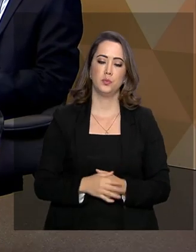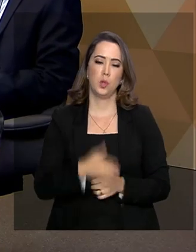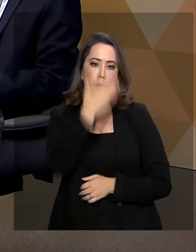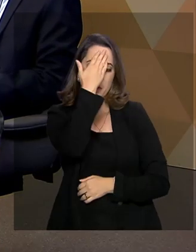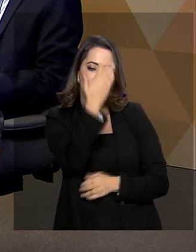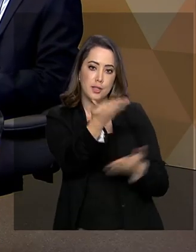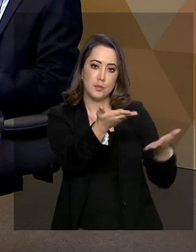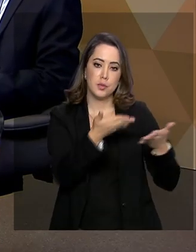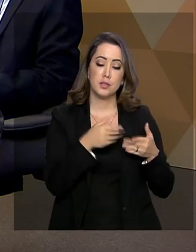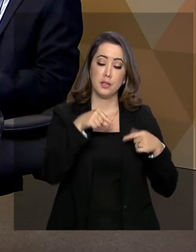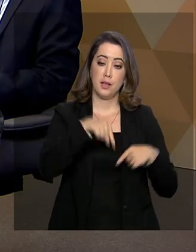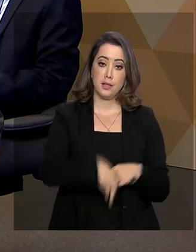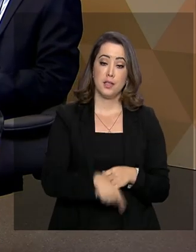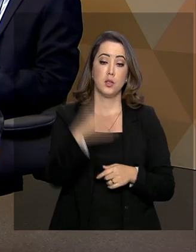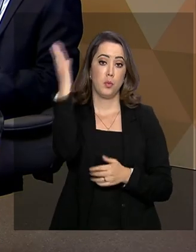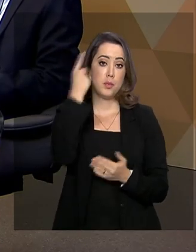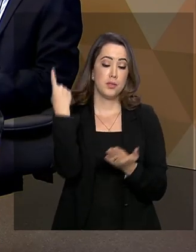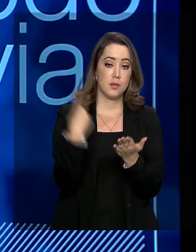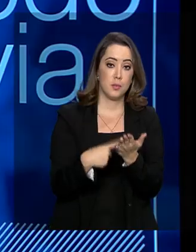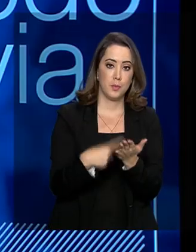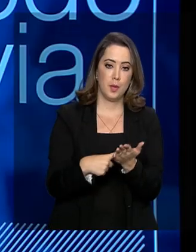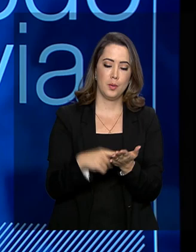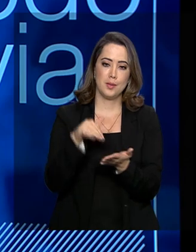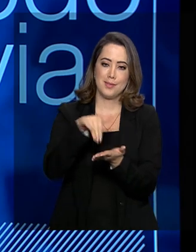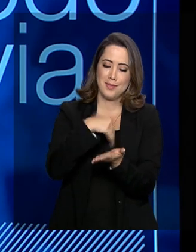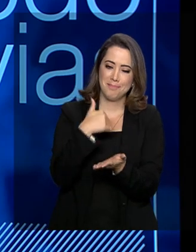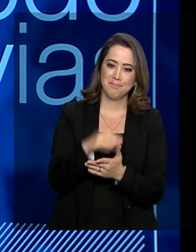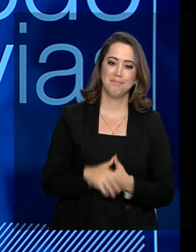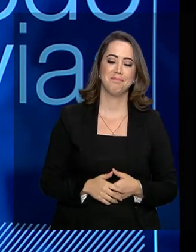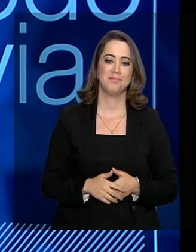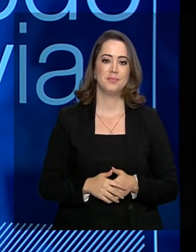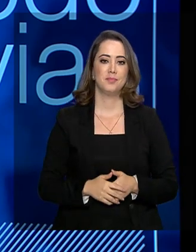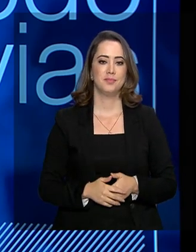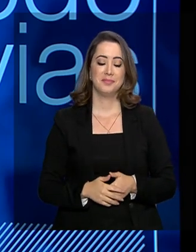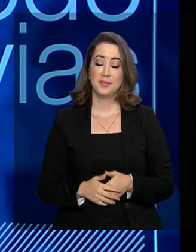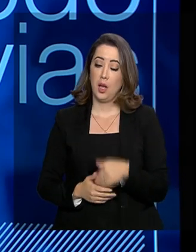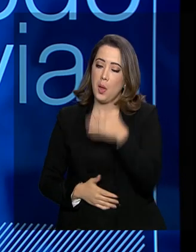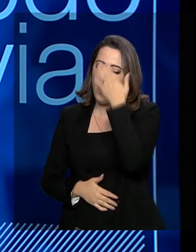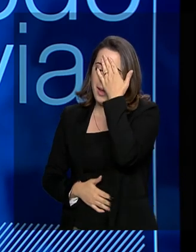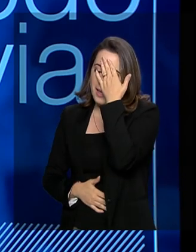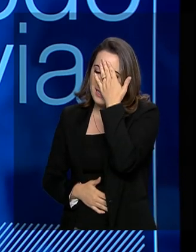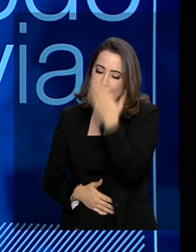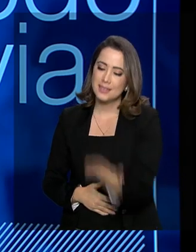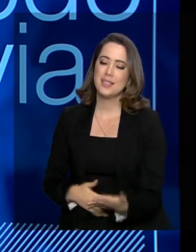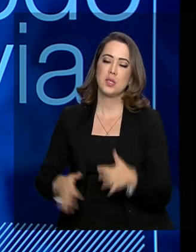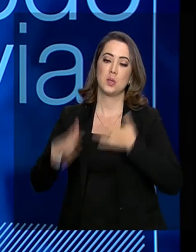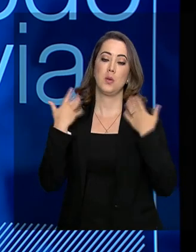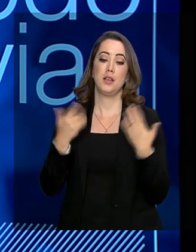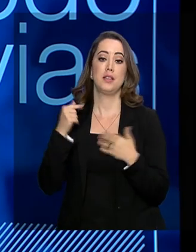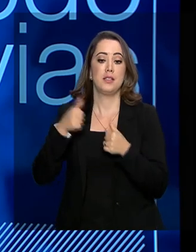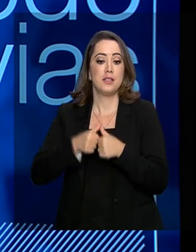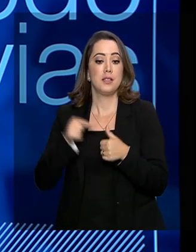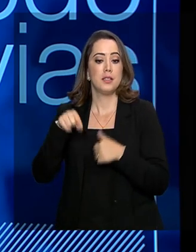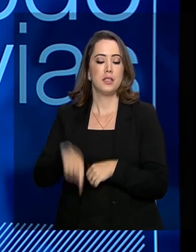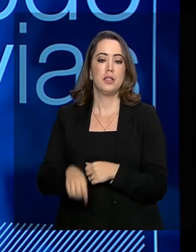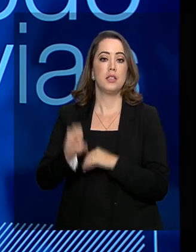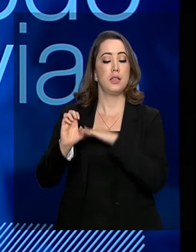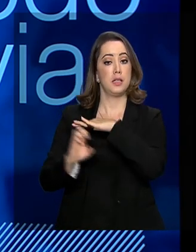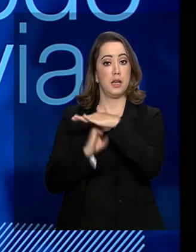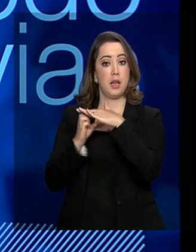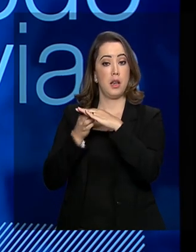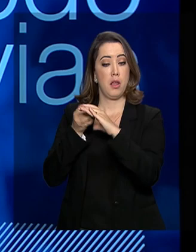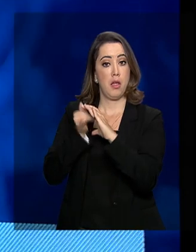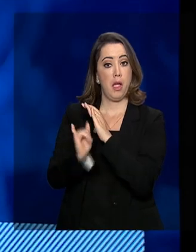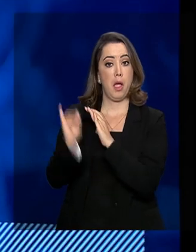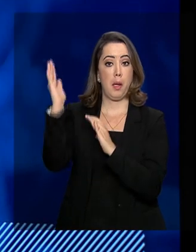obrigado pela presença aqui no Brasil em Pauta, secretário. Eu agradeço, Paulo. É uma alegria, é prazer estar aqui na ABC e poder compartilhar com nossos